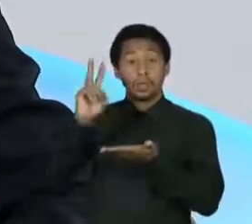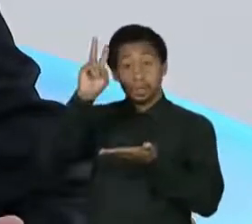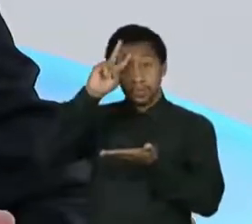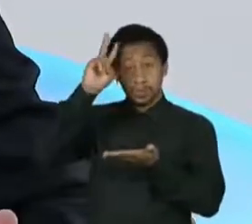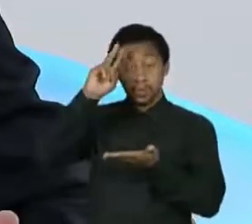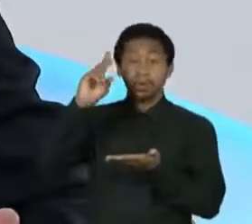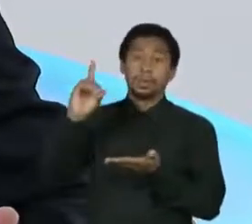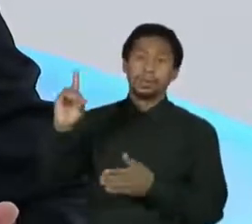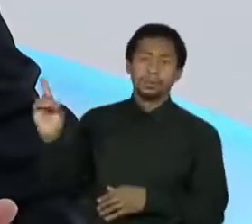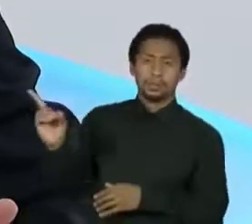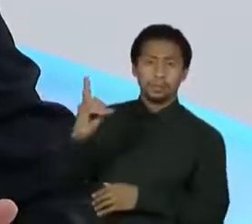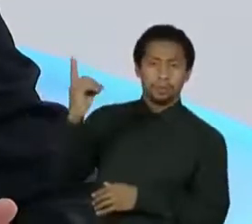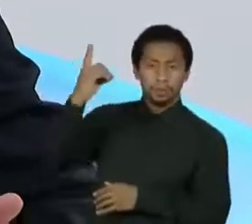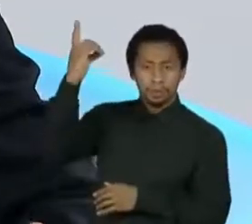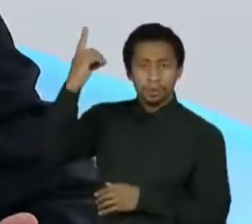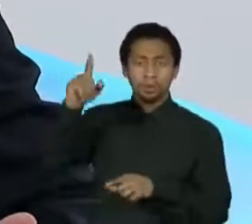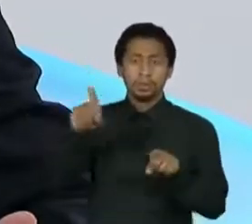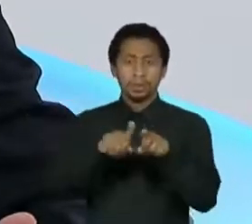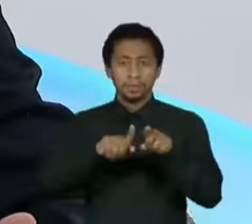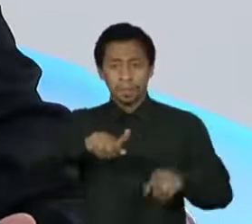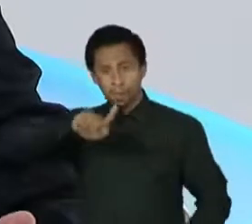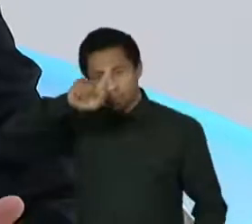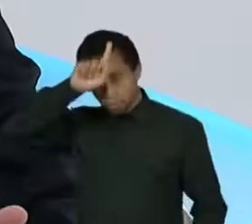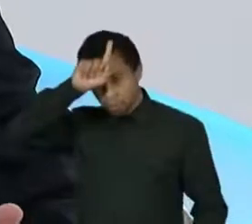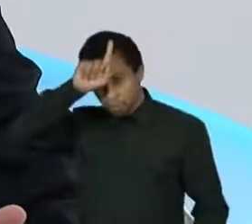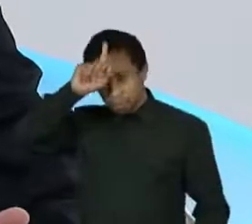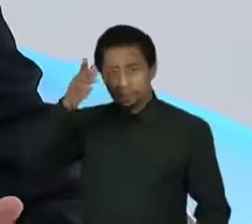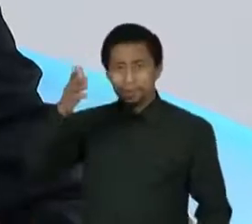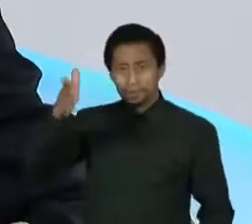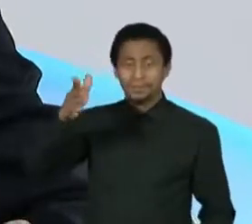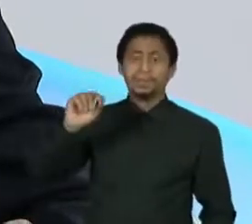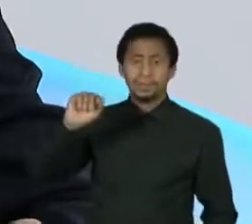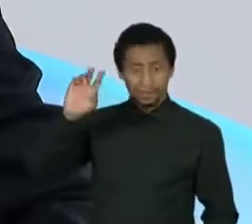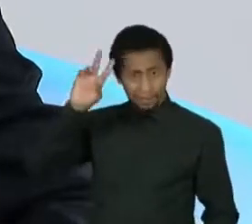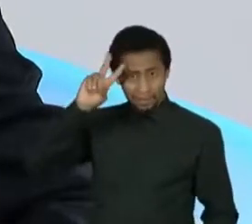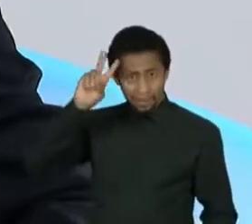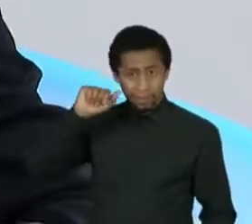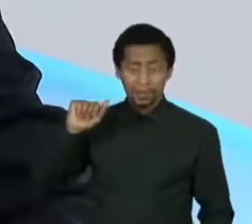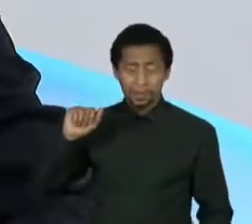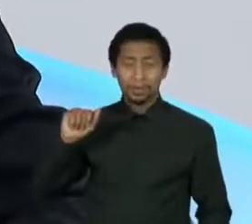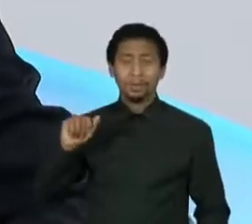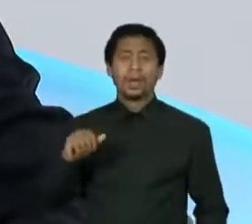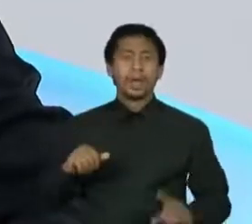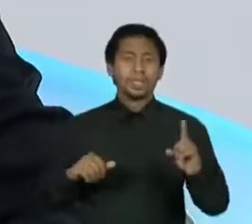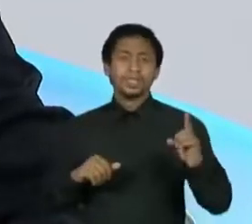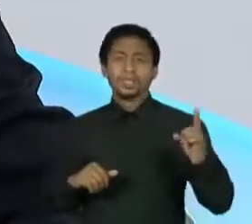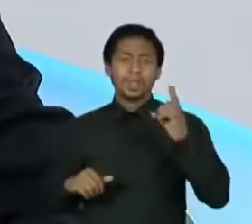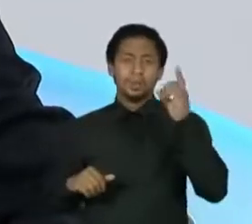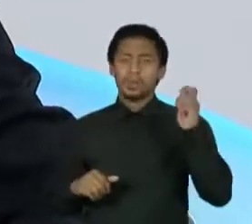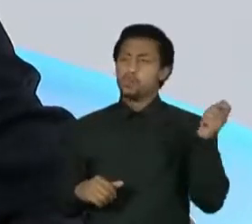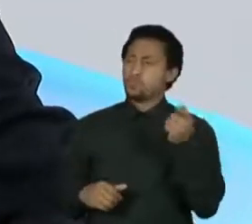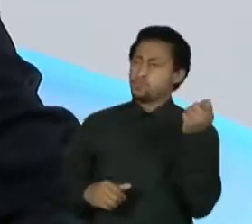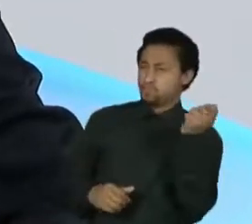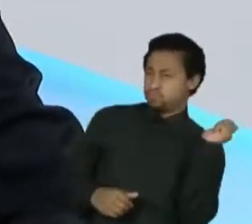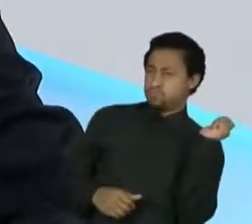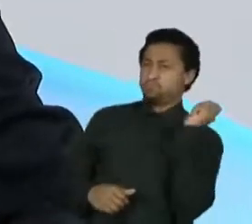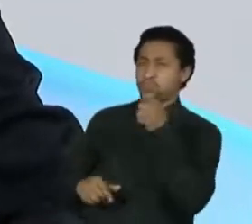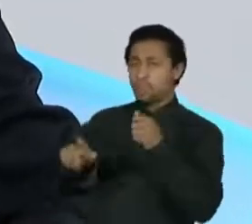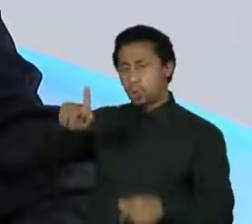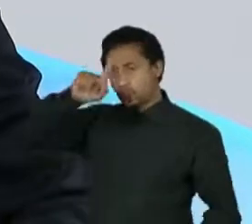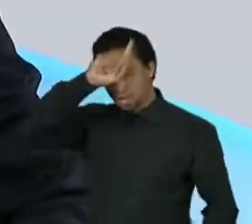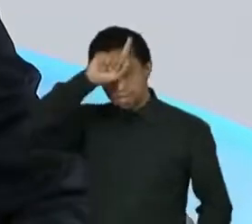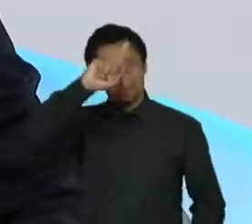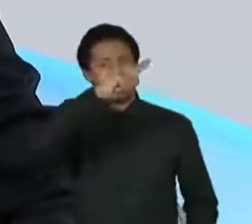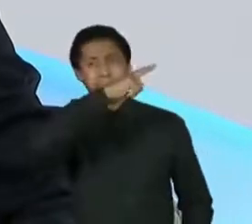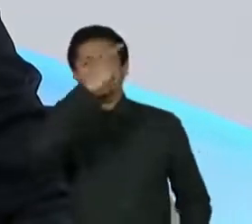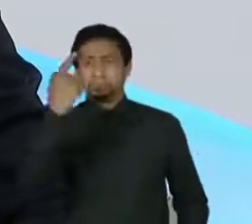David e o bem, a luz, devem prevalecer sobre a escuridão e